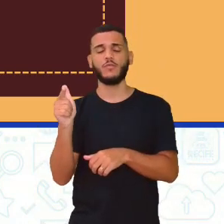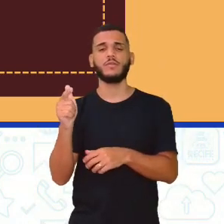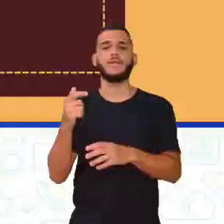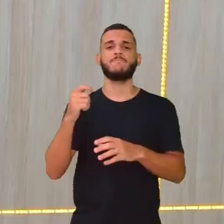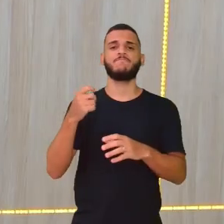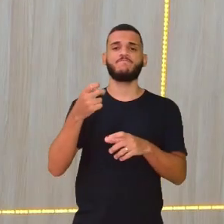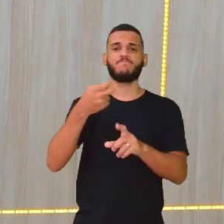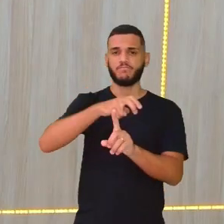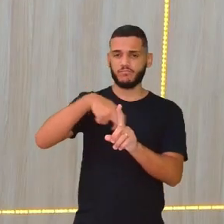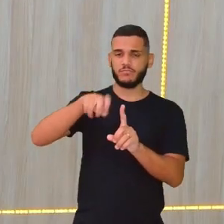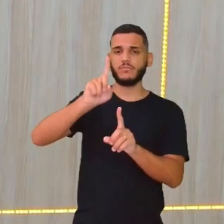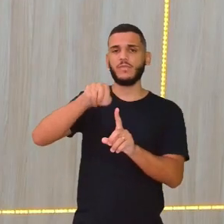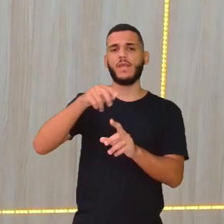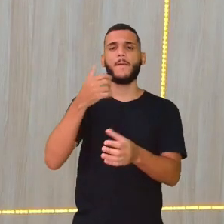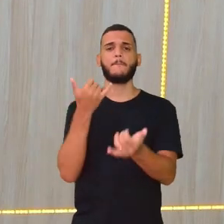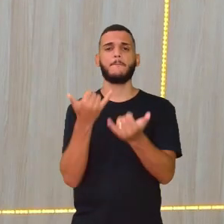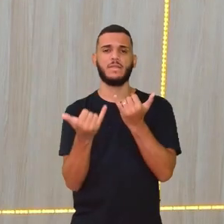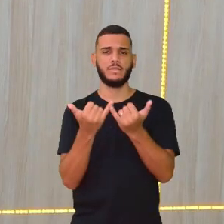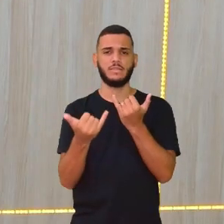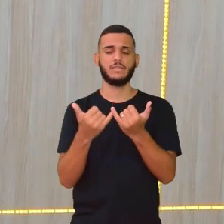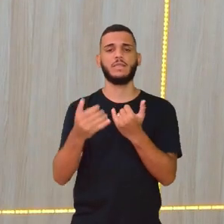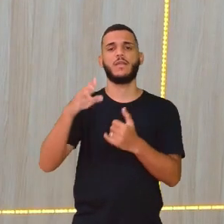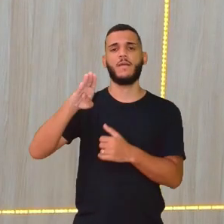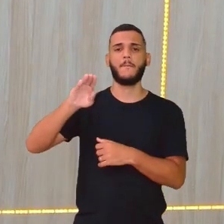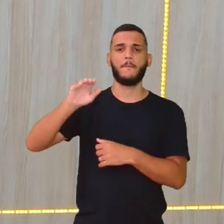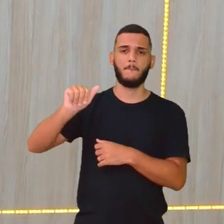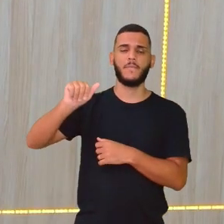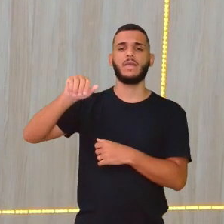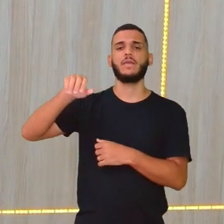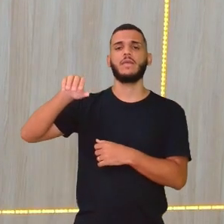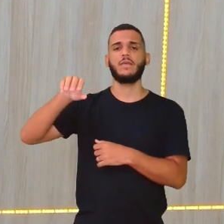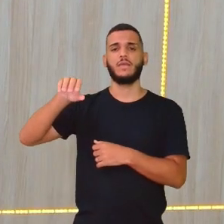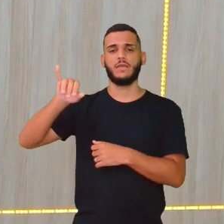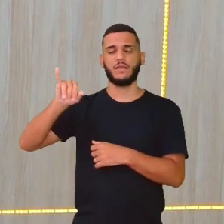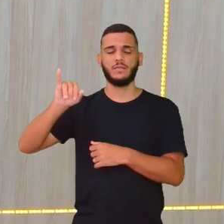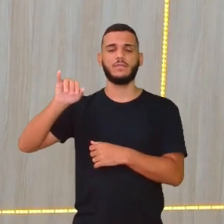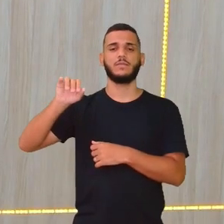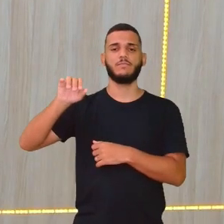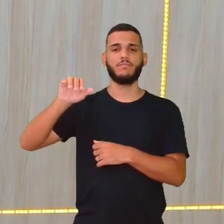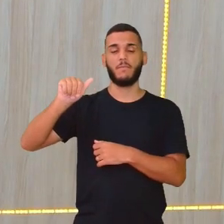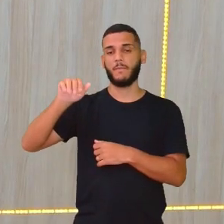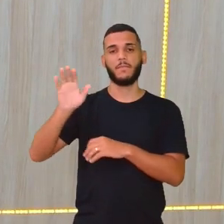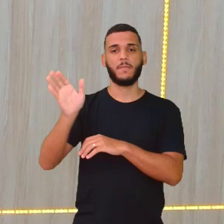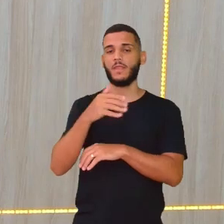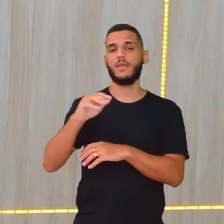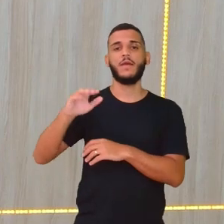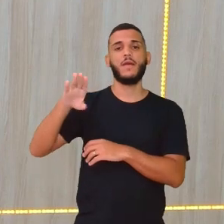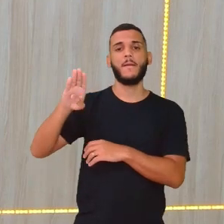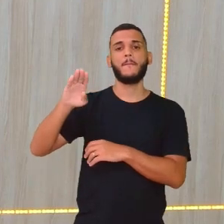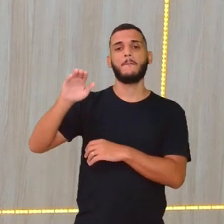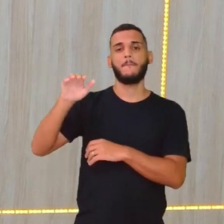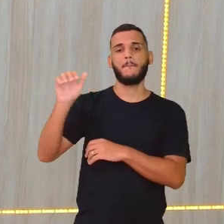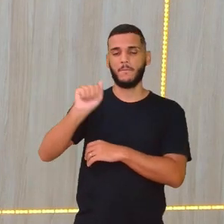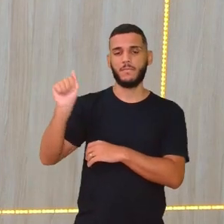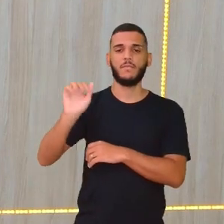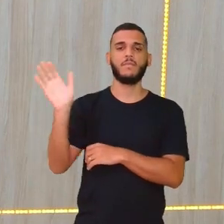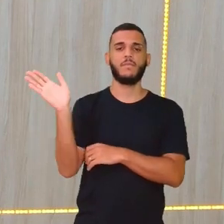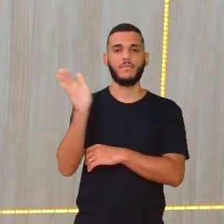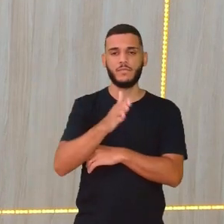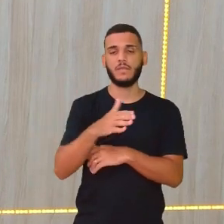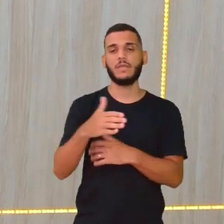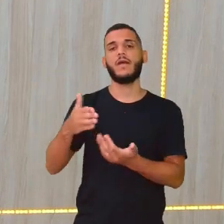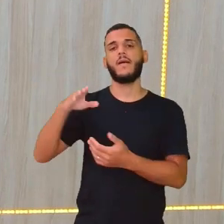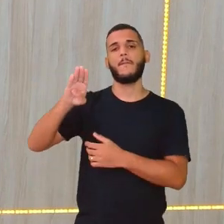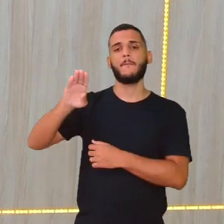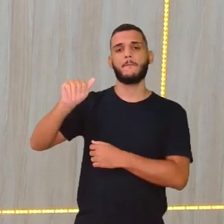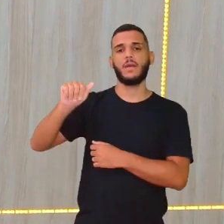parecida com o beisebol, mas é uma modalidade praticada majoritariamente por mulheres, né? Que é